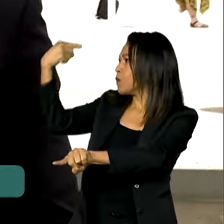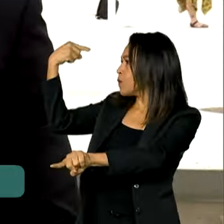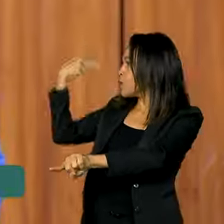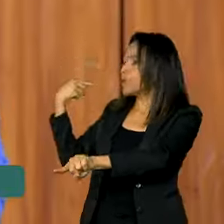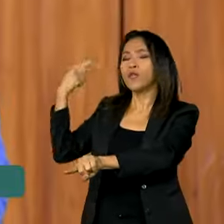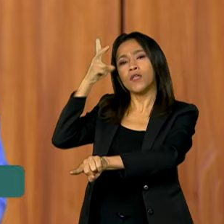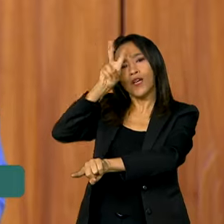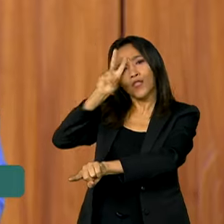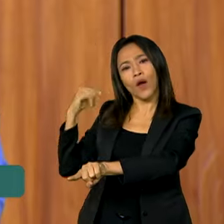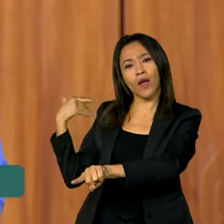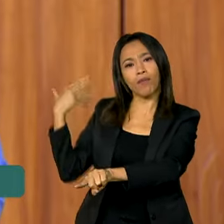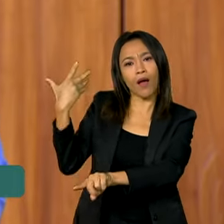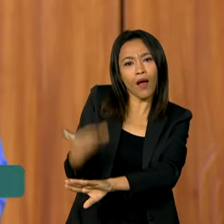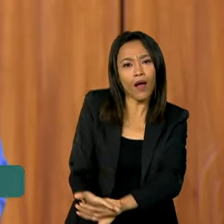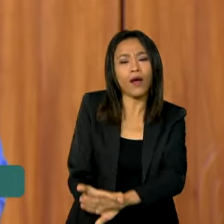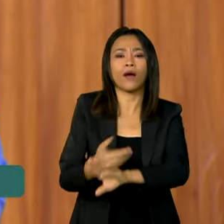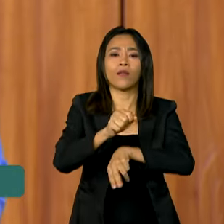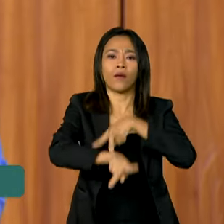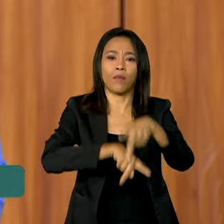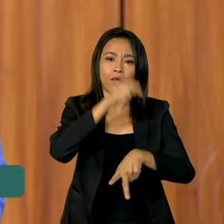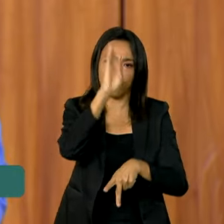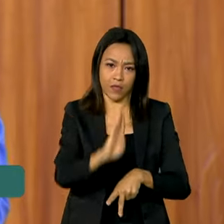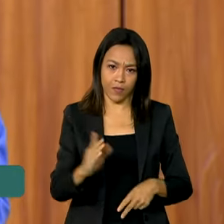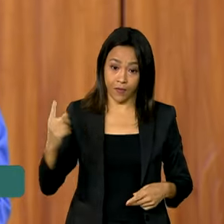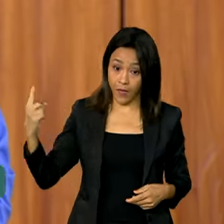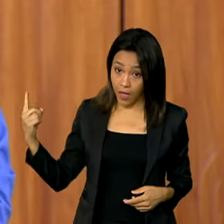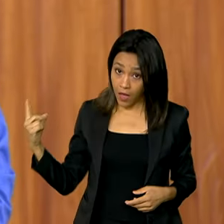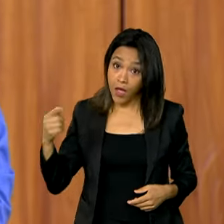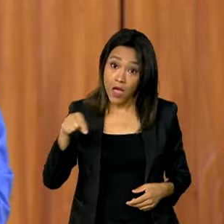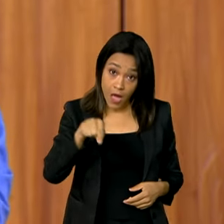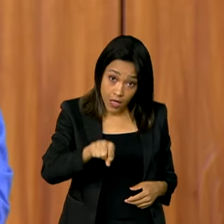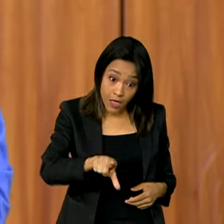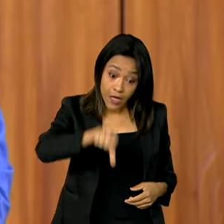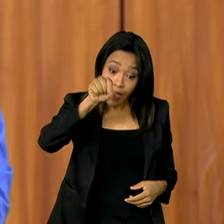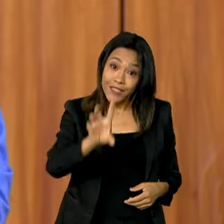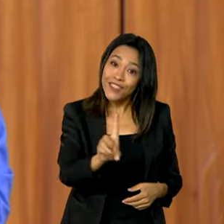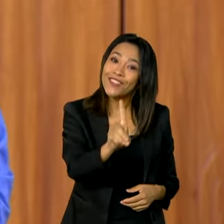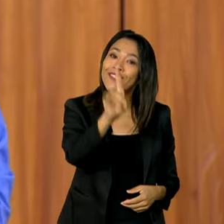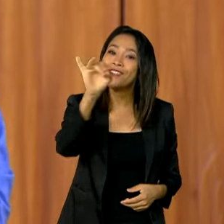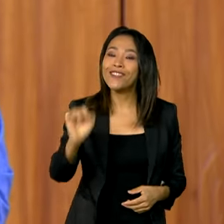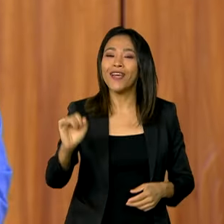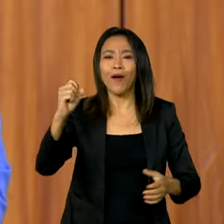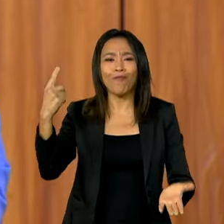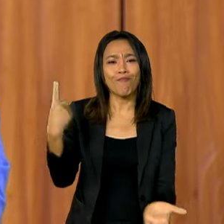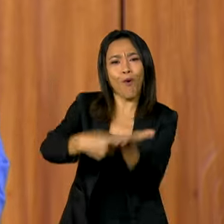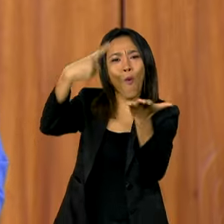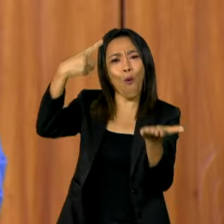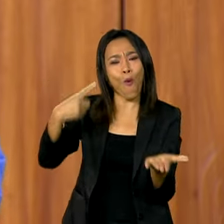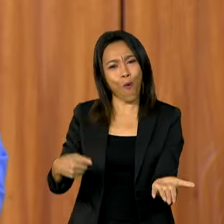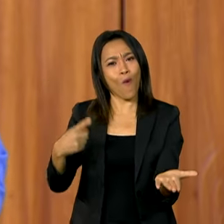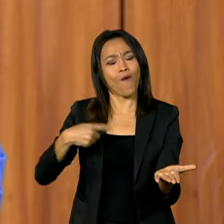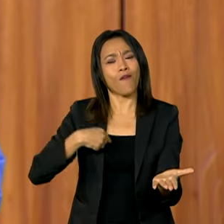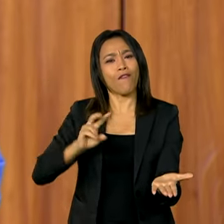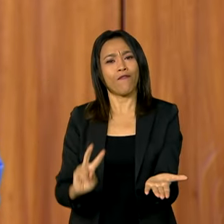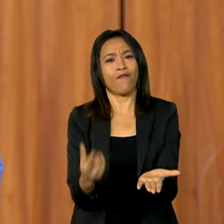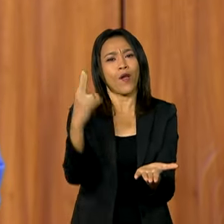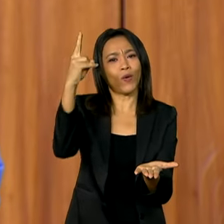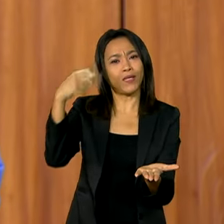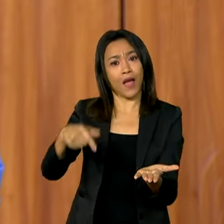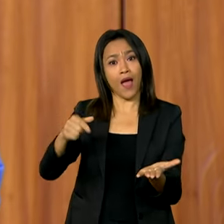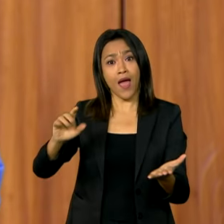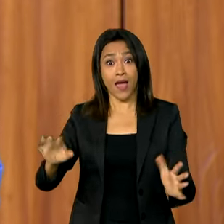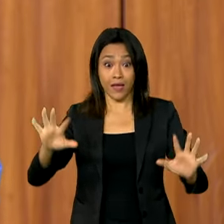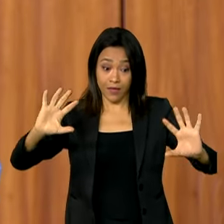brasileiro. Esse dia é um marco que nos convida a celebrar, preservar e valorizar essa manifestação